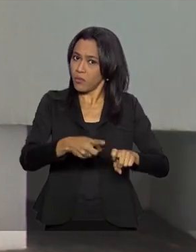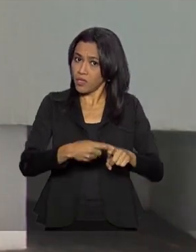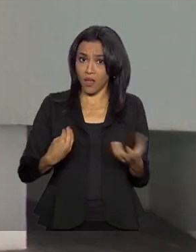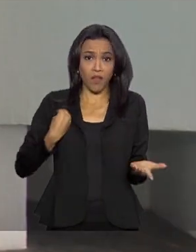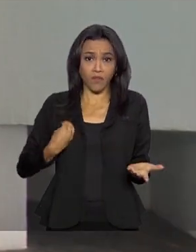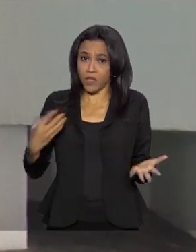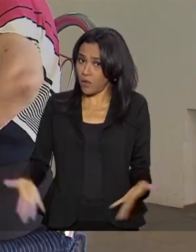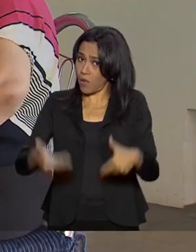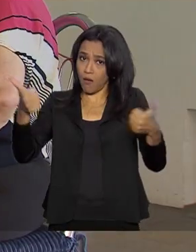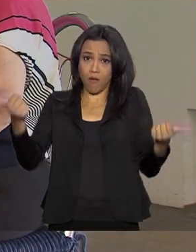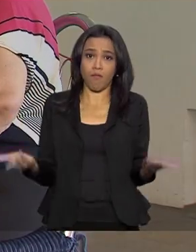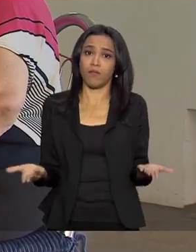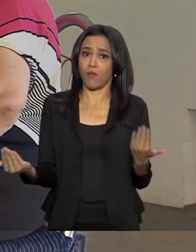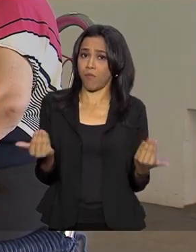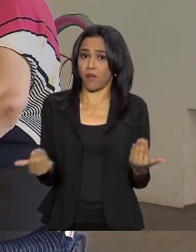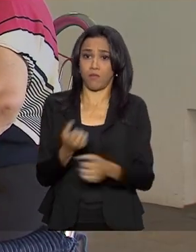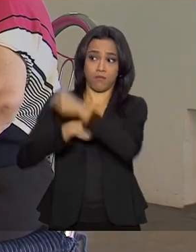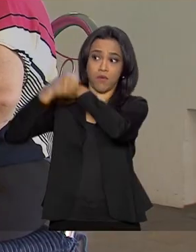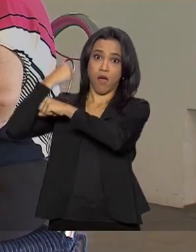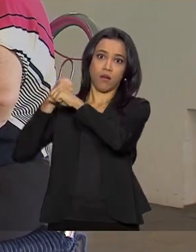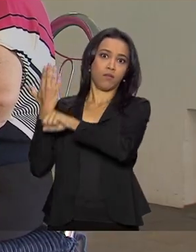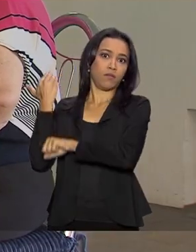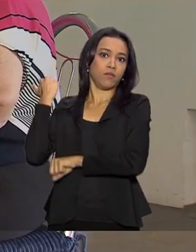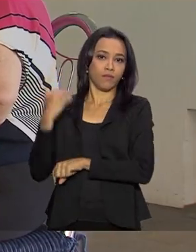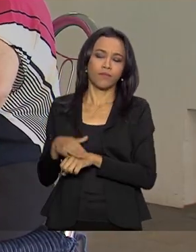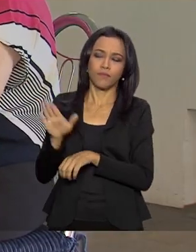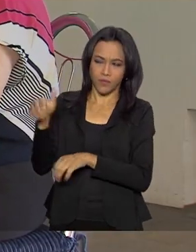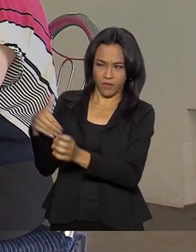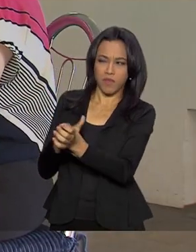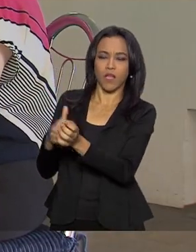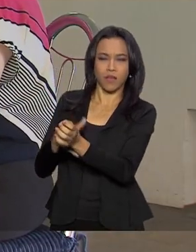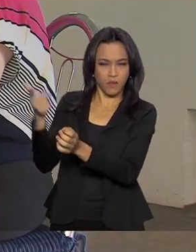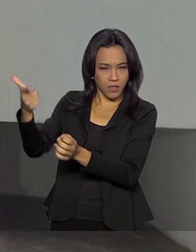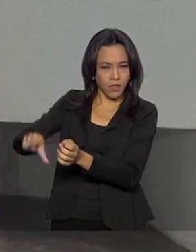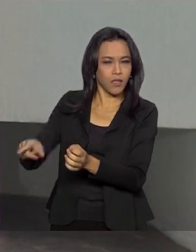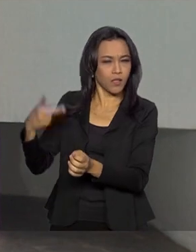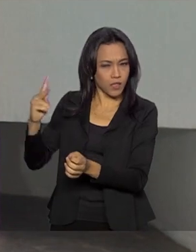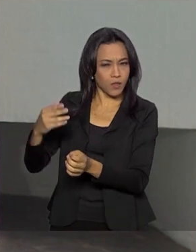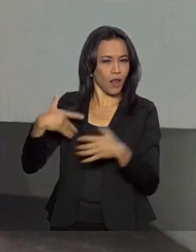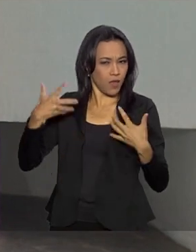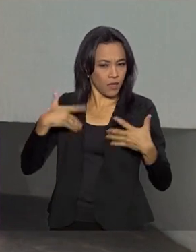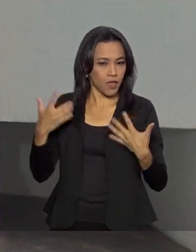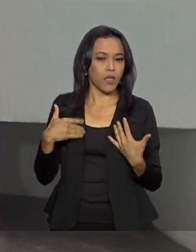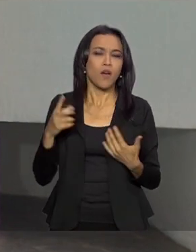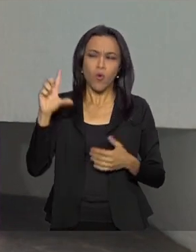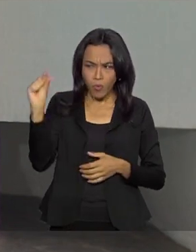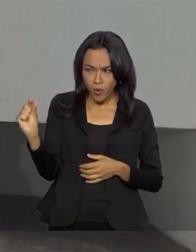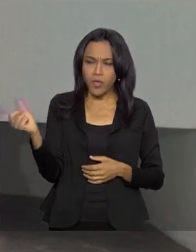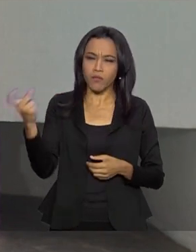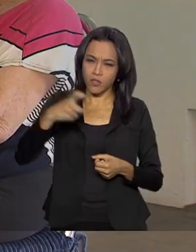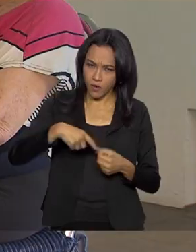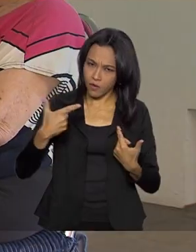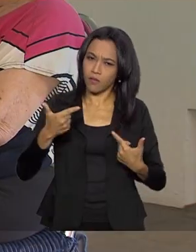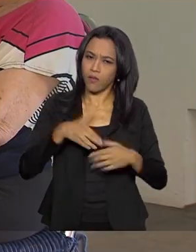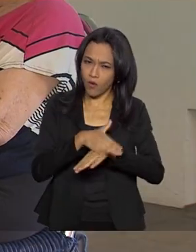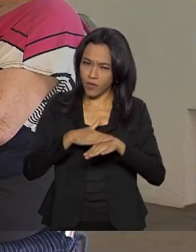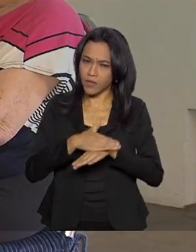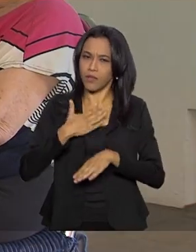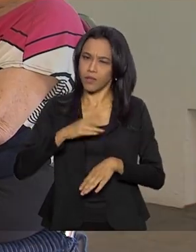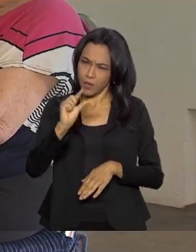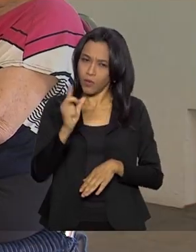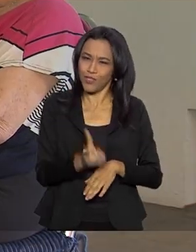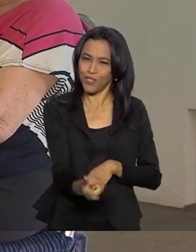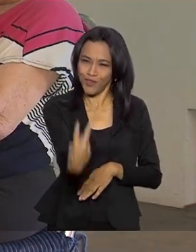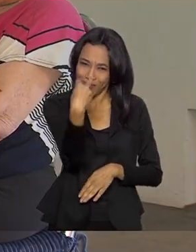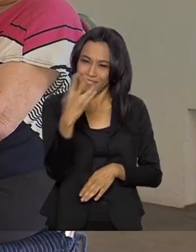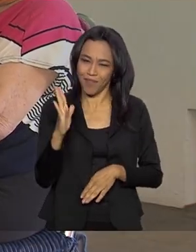muito melhor. Você vai dar mais segredos para a gente dessa vida cheia de alegria. A gente vai conversar mais um pouquinho, tá, Sueli? Daqui a pouquinho. Fica